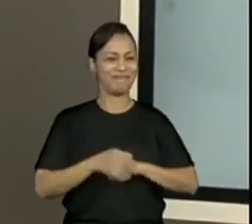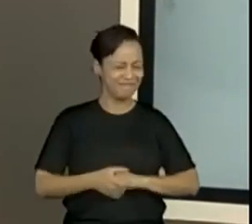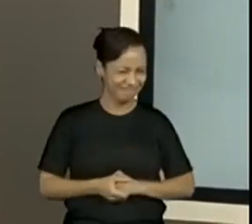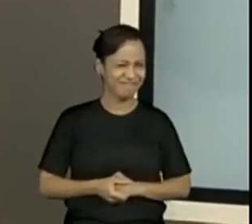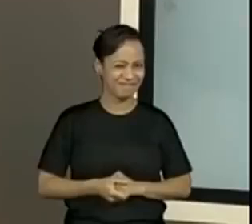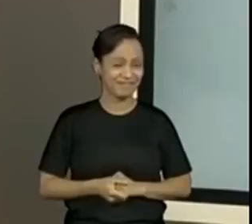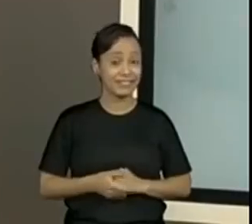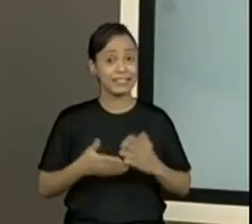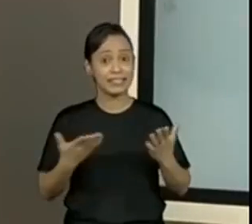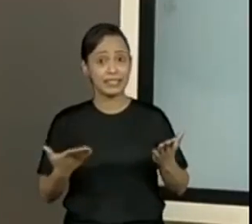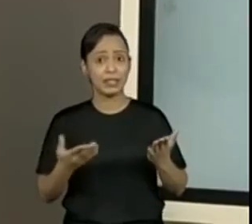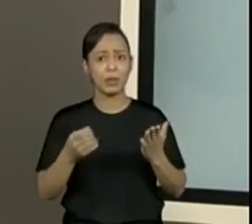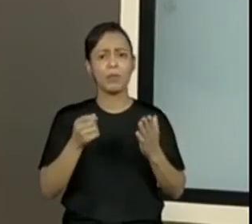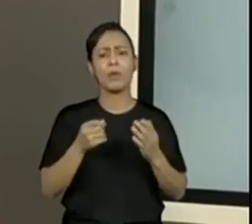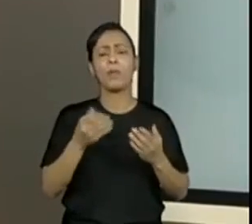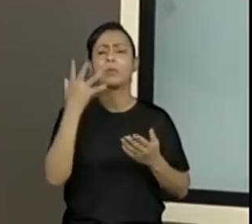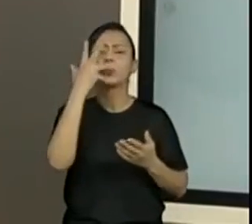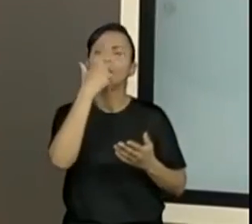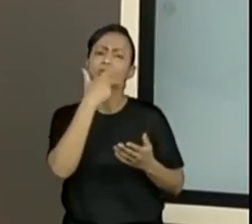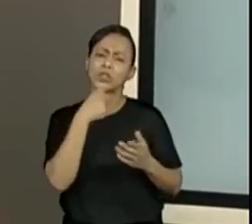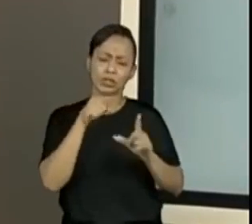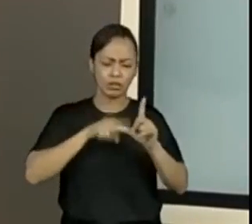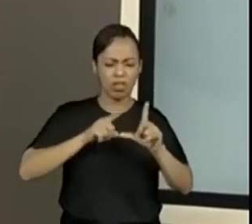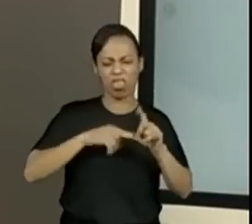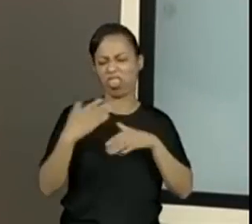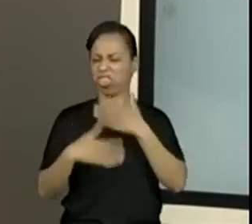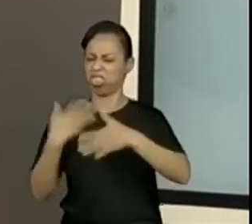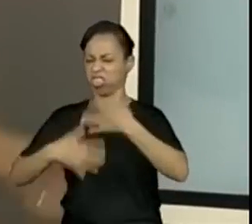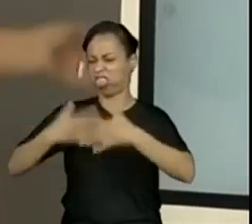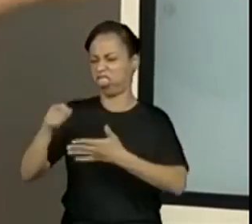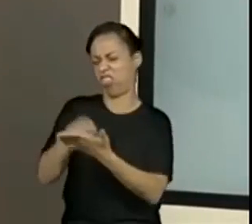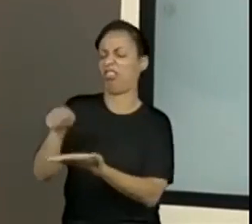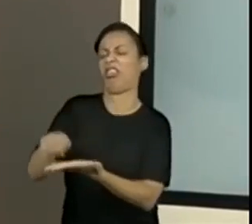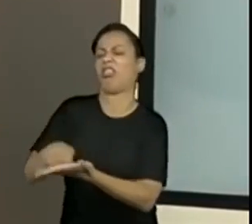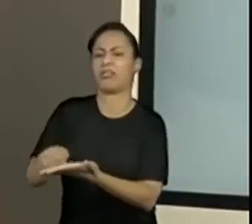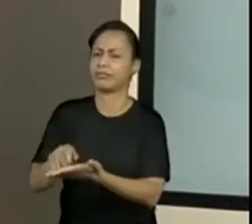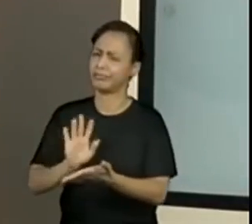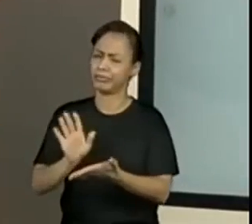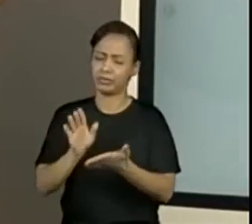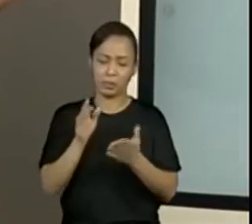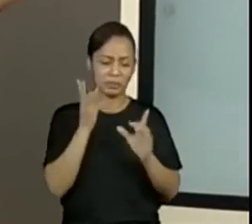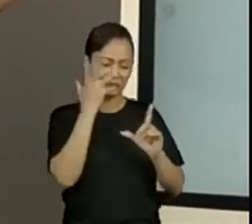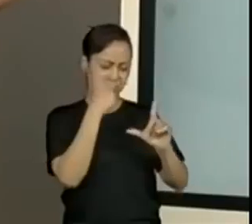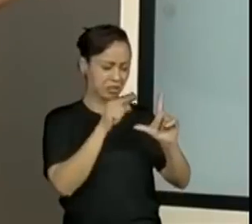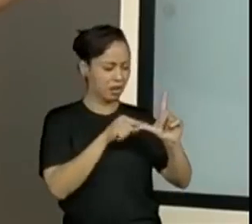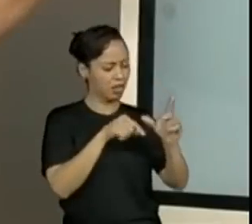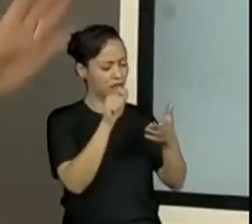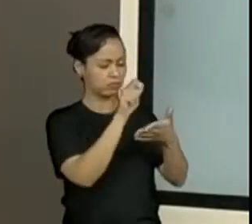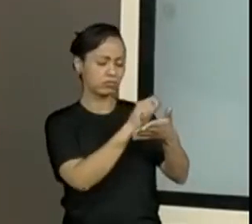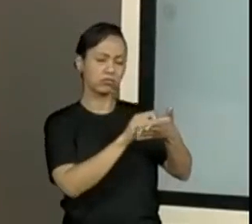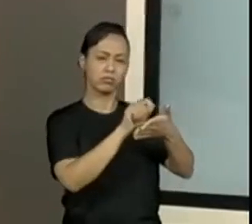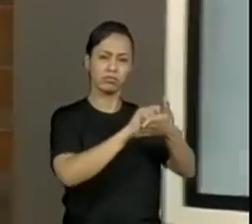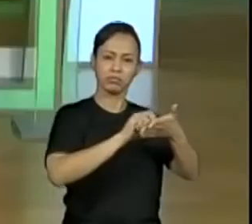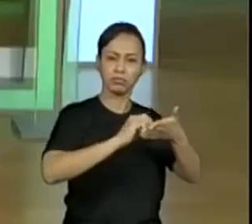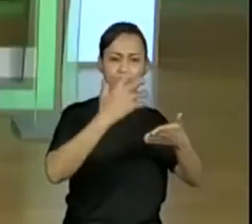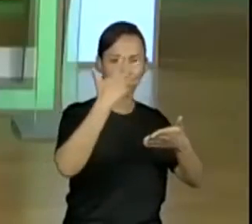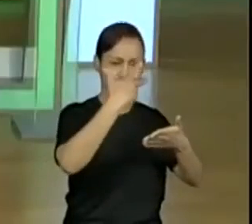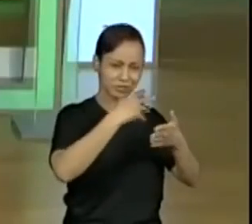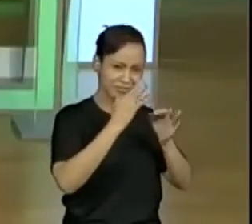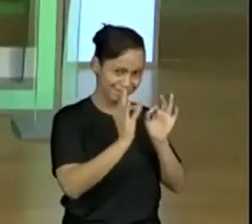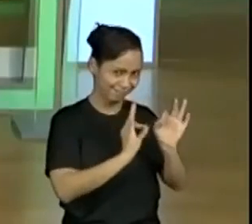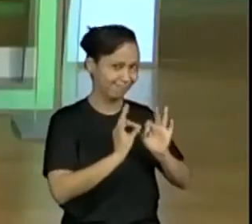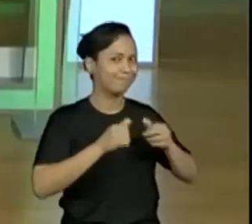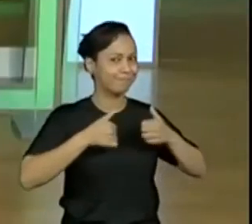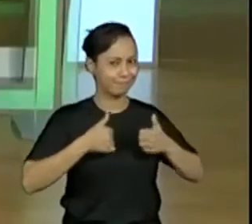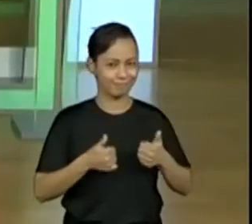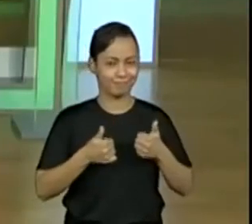forma, escrever de uma forma muito bacana e poder escolher aquela pessoa especial para recitar. Retomamos a lista? Ela vai ficar aqui do meu